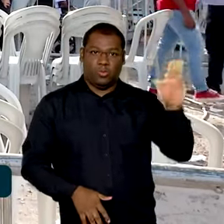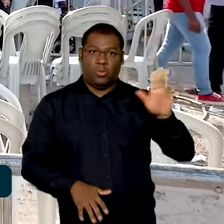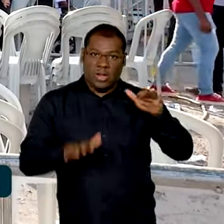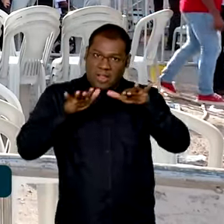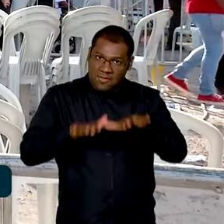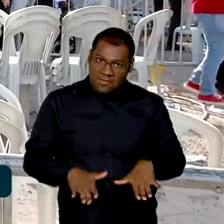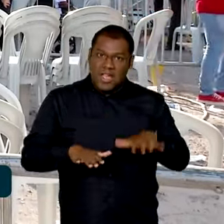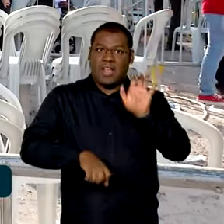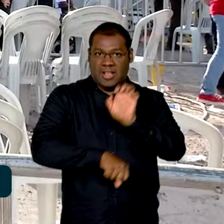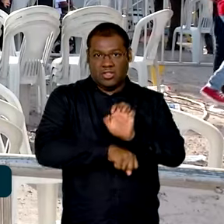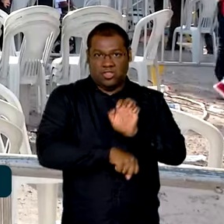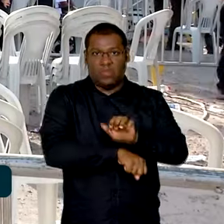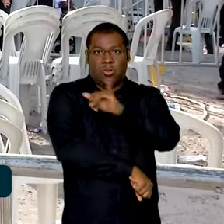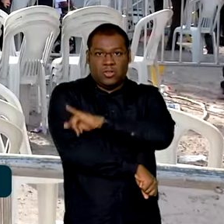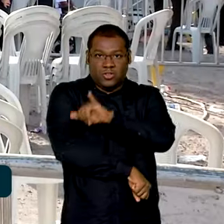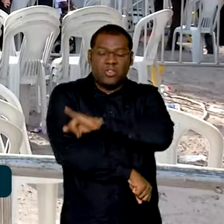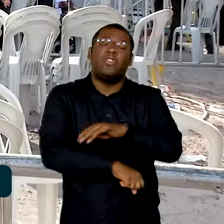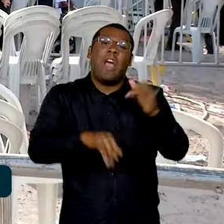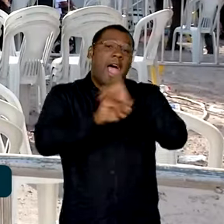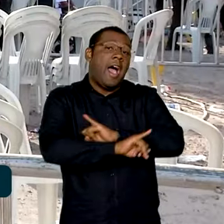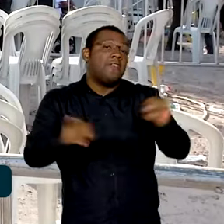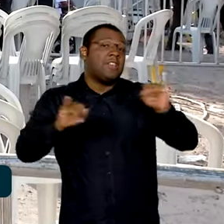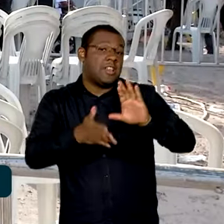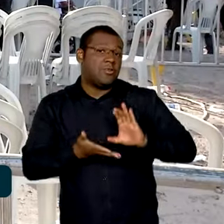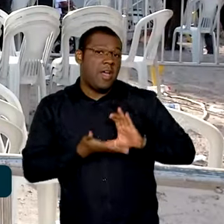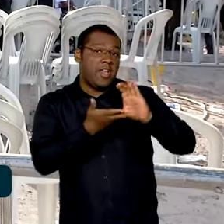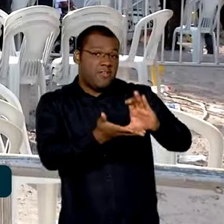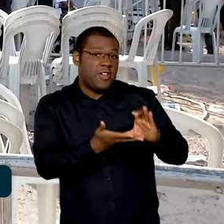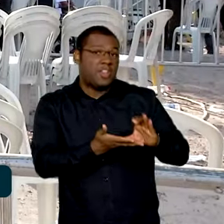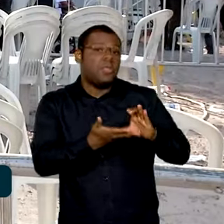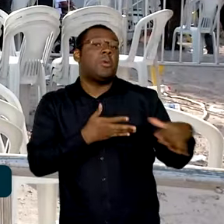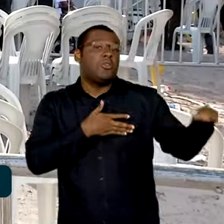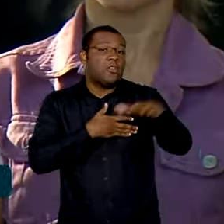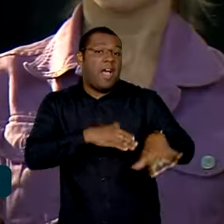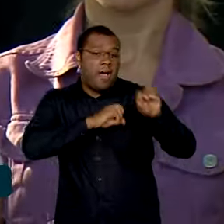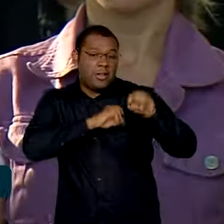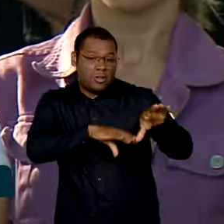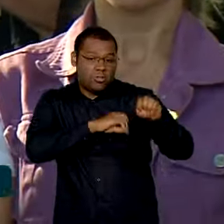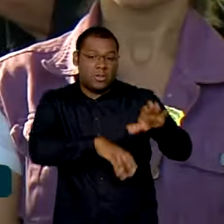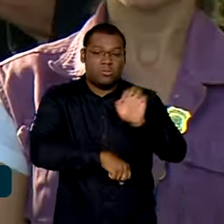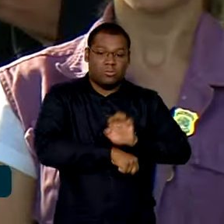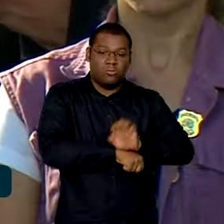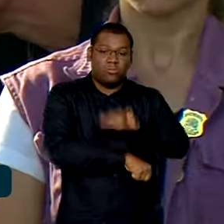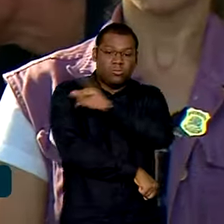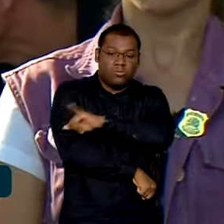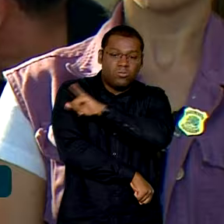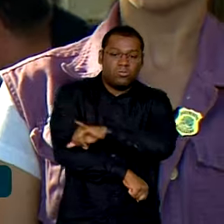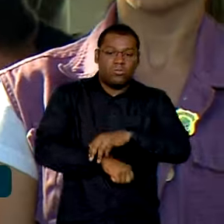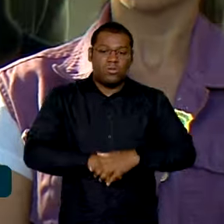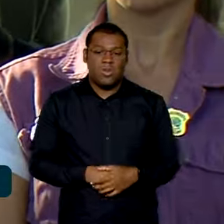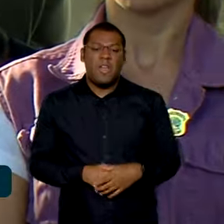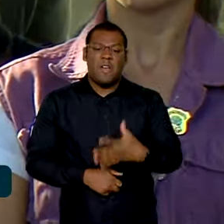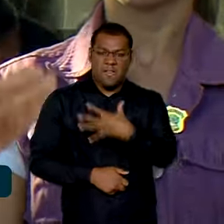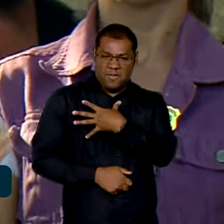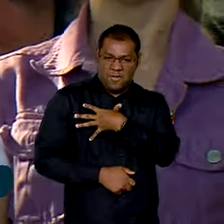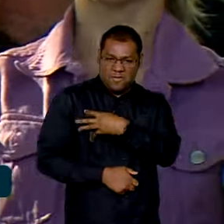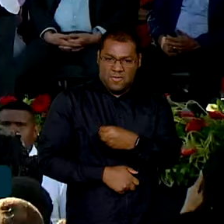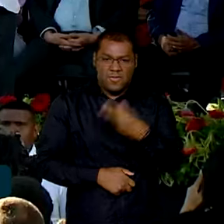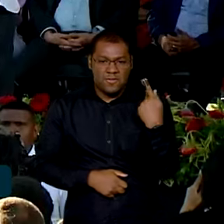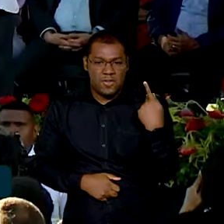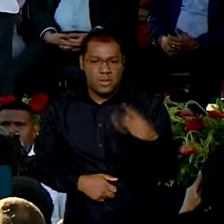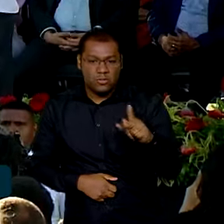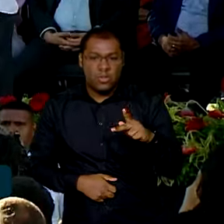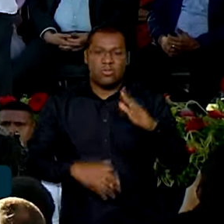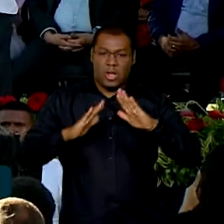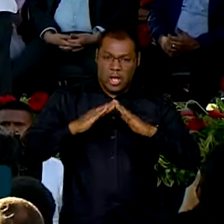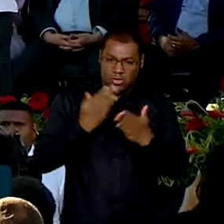quando anunciará novos investimentos também na área de educação. Não permita que o filho de vocês deixe de